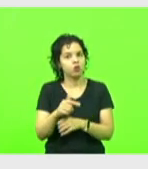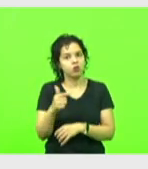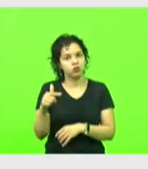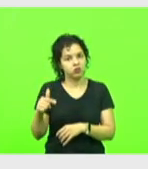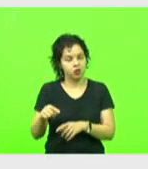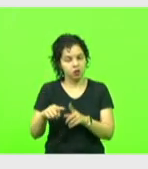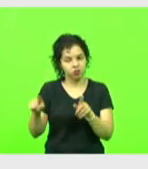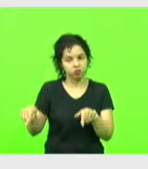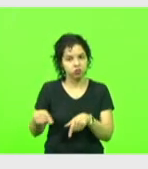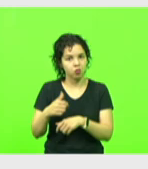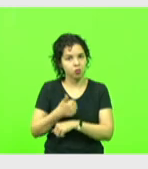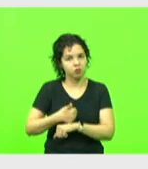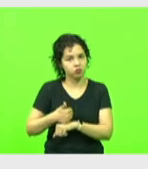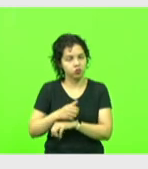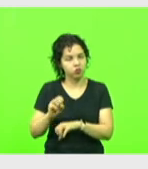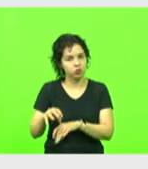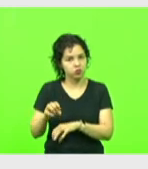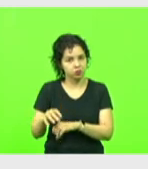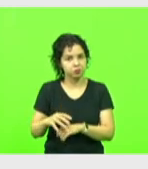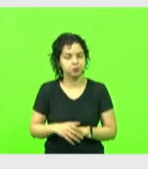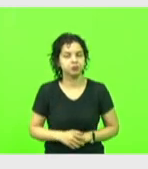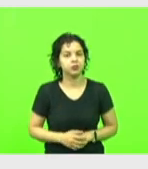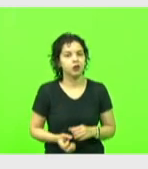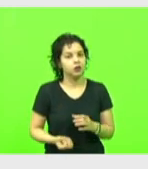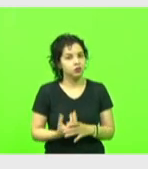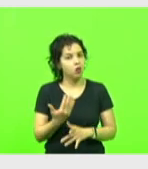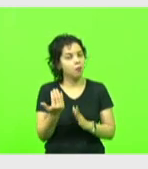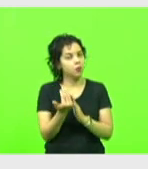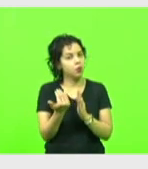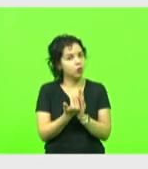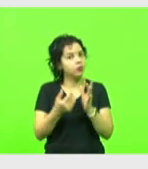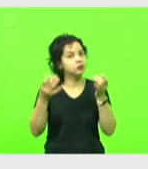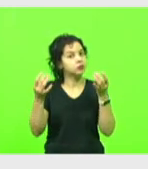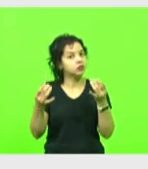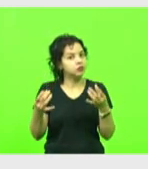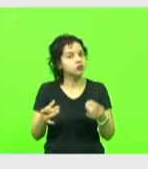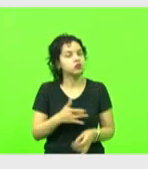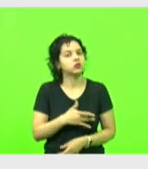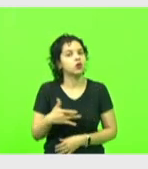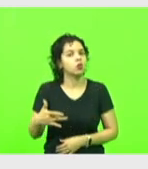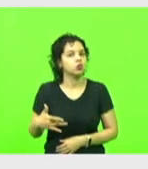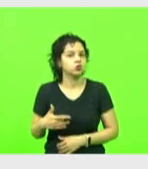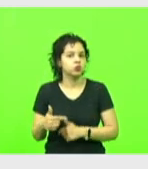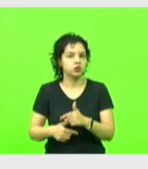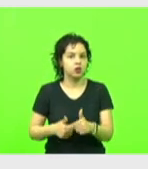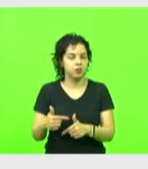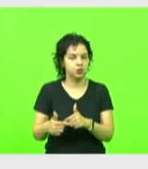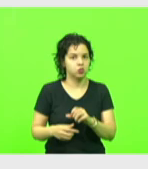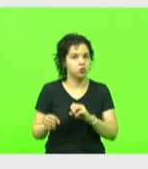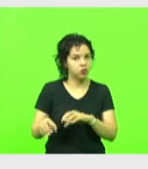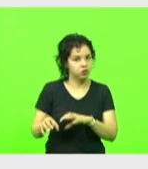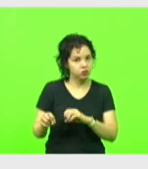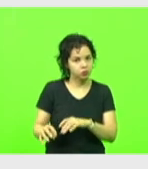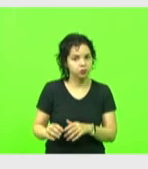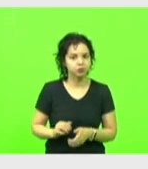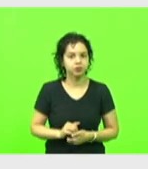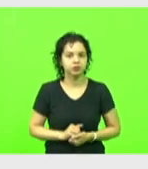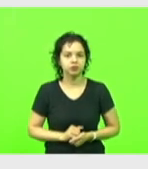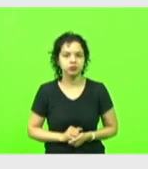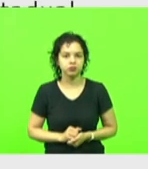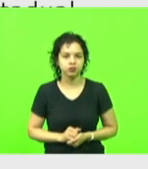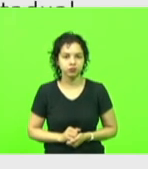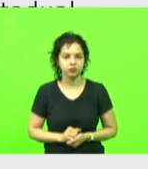profissionais da educação. A criação de programas específicos de saúde do trabalhador em educação. Pode passar.